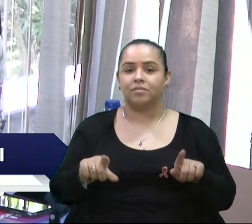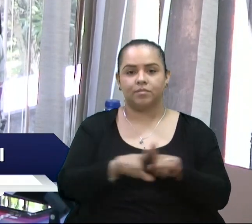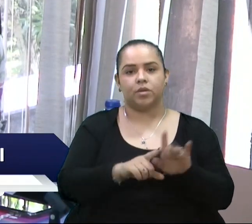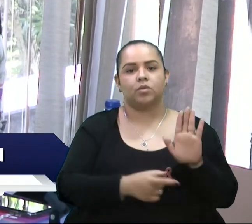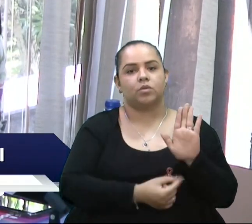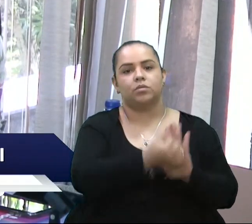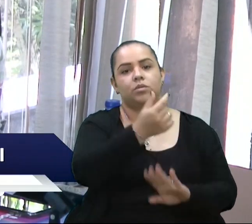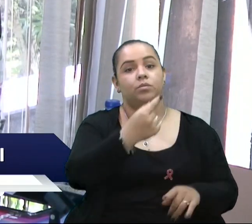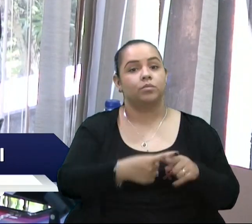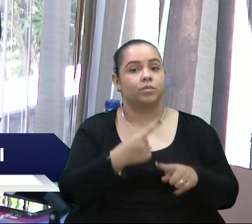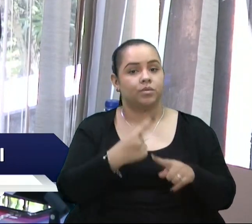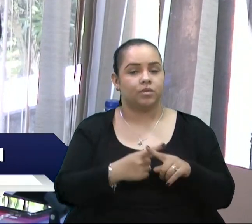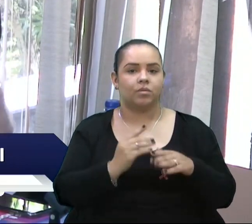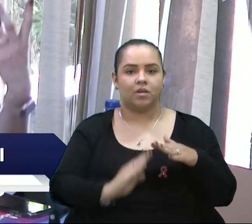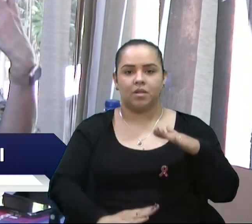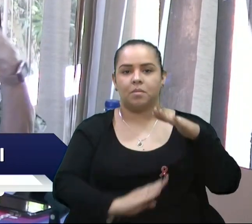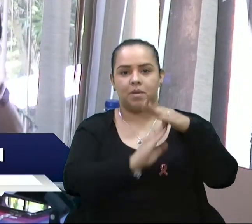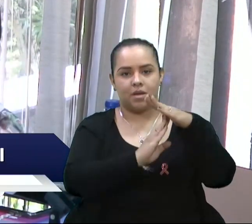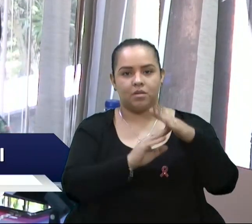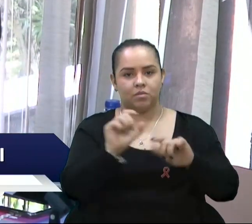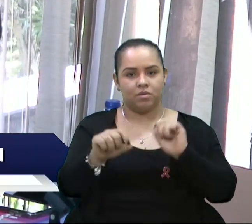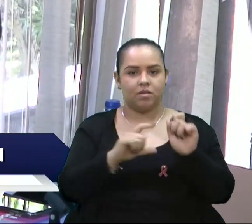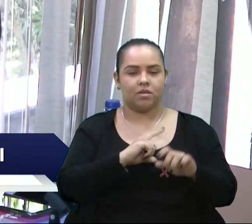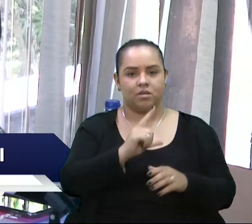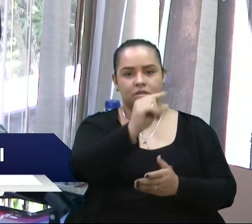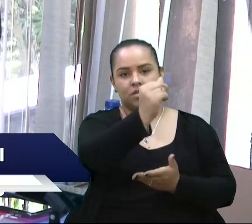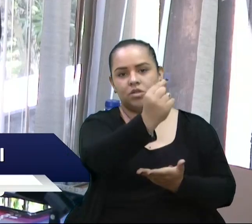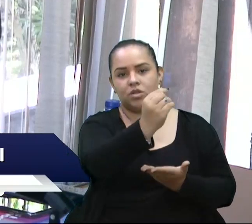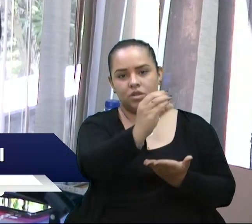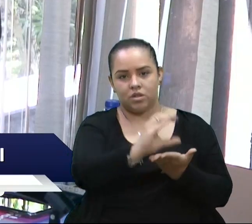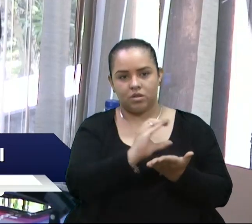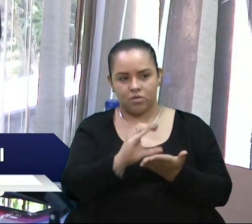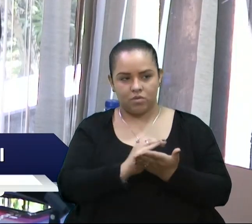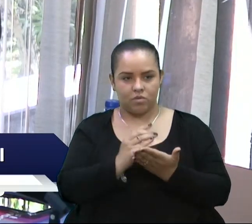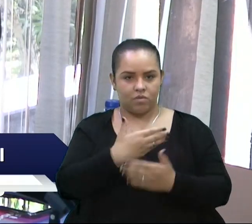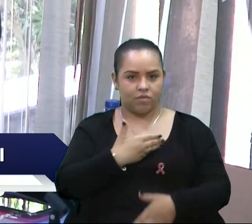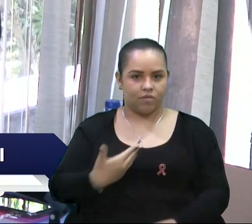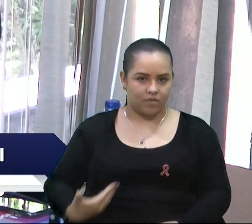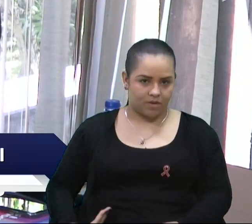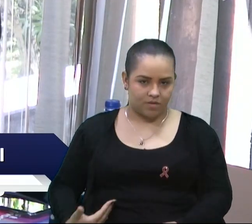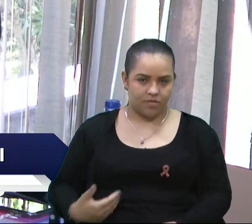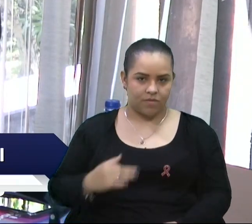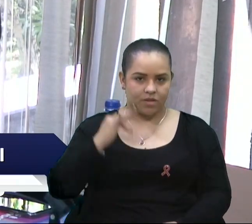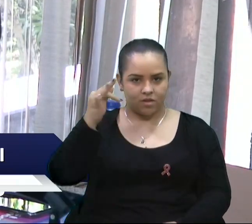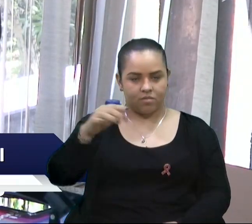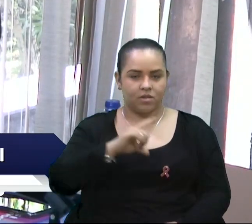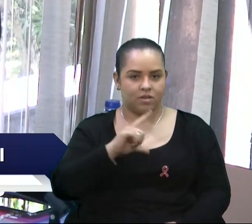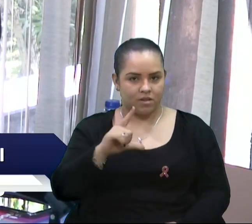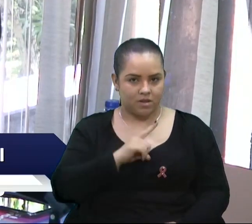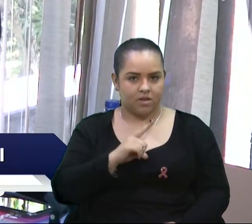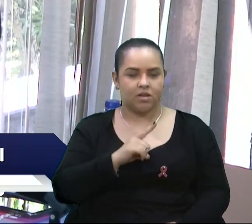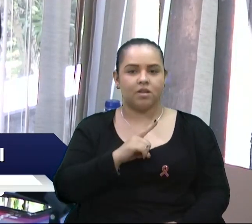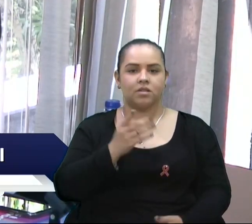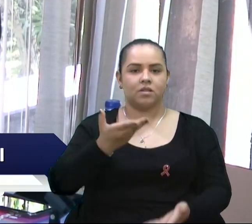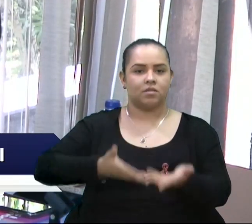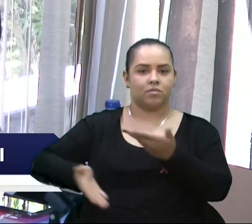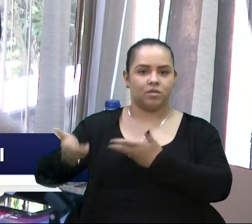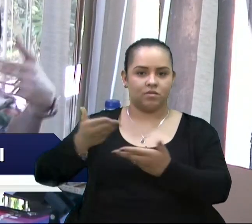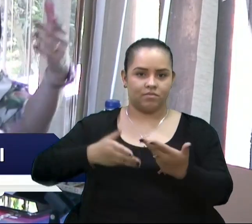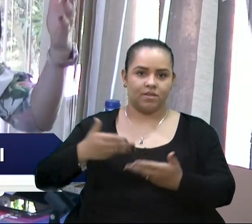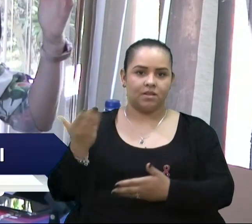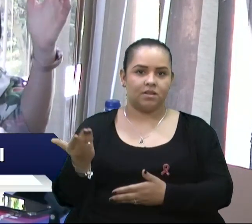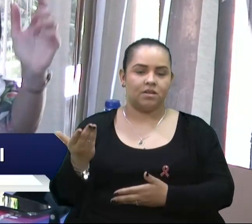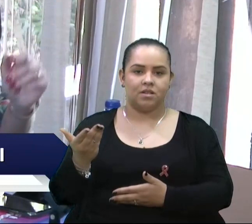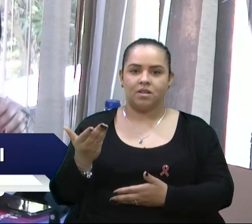porque o nosso Teto MAC, que é o recurso que vem do governo federal para custear esses atendimentos de média e de alta complexidade, ele está